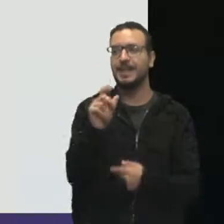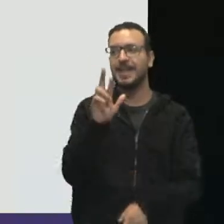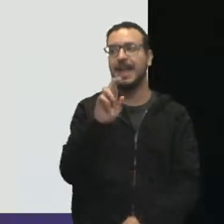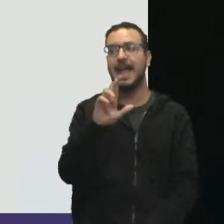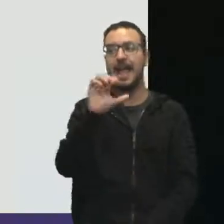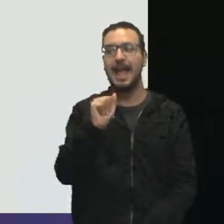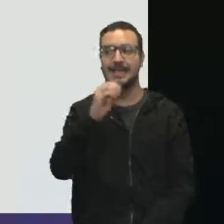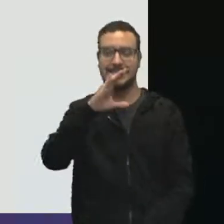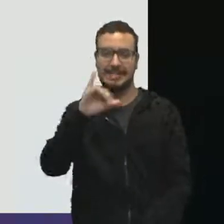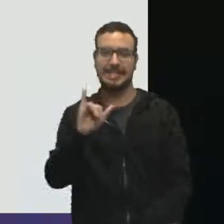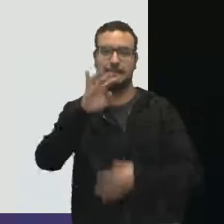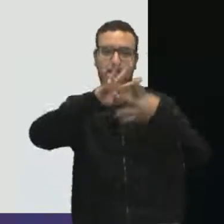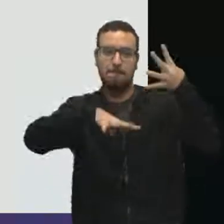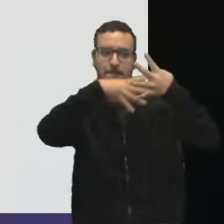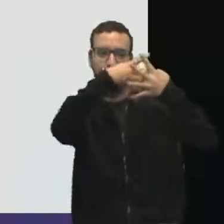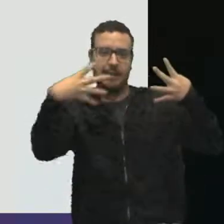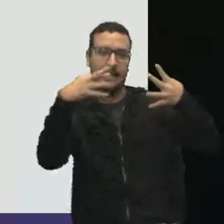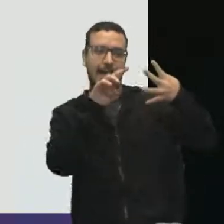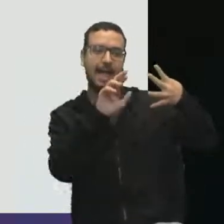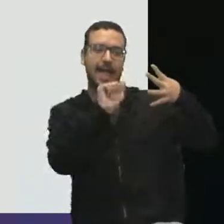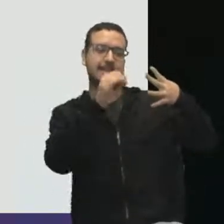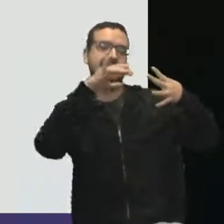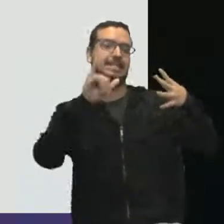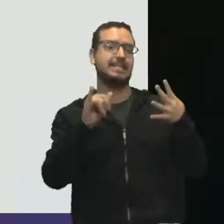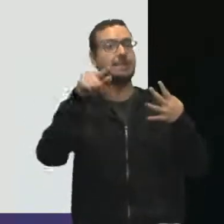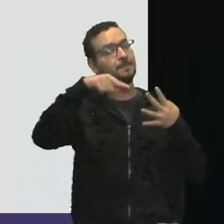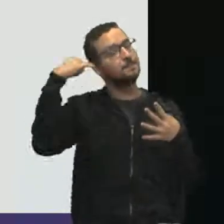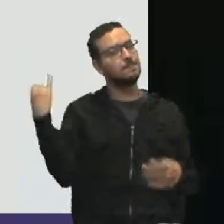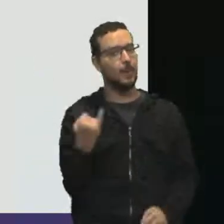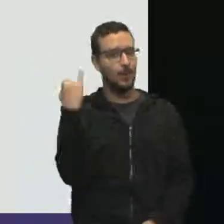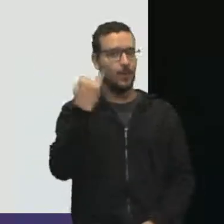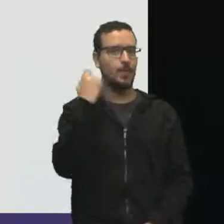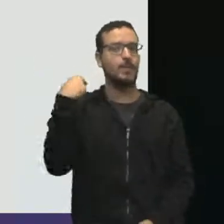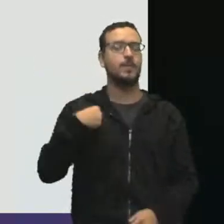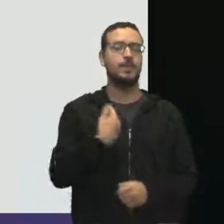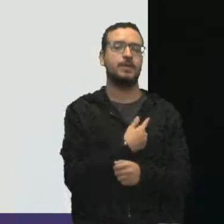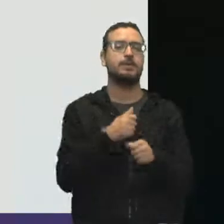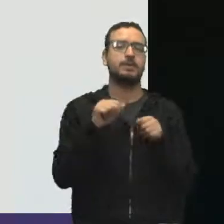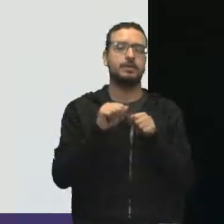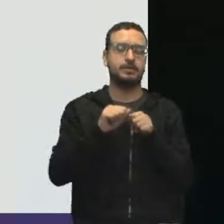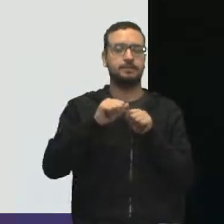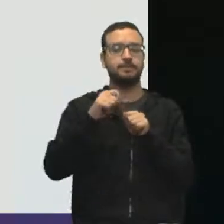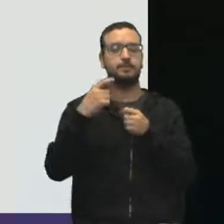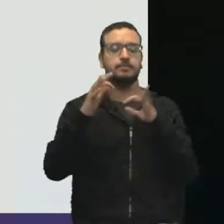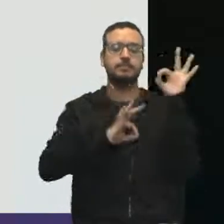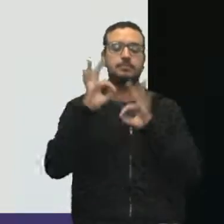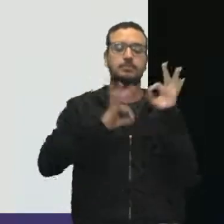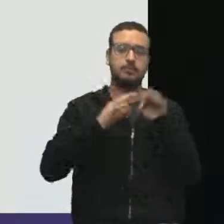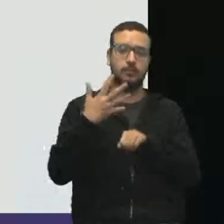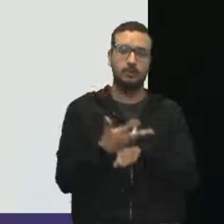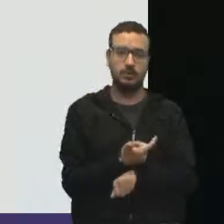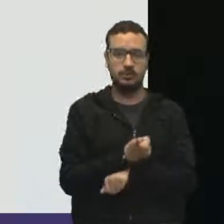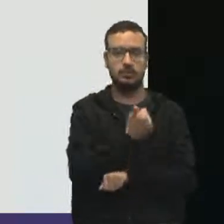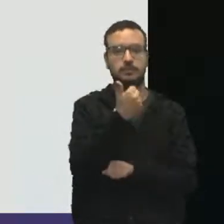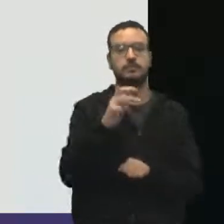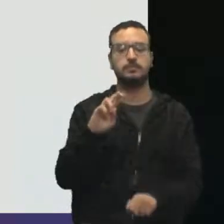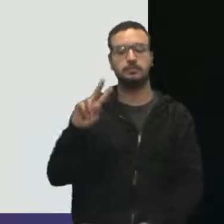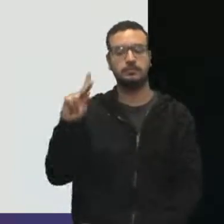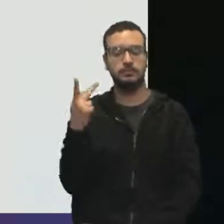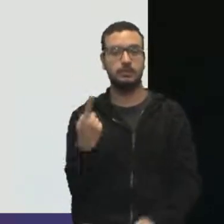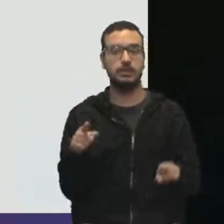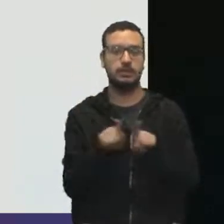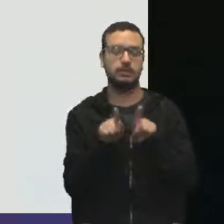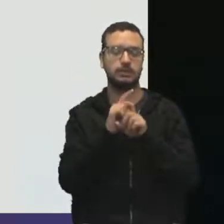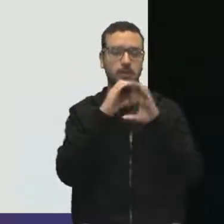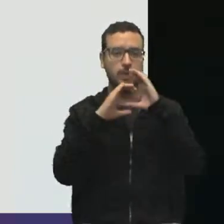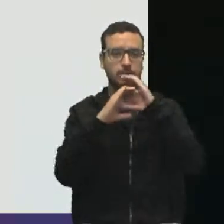matriz RACI. Que é uma matriz tão importante que faz parte do plano de qualidade, do plano de recursos humanos e do plano de